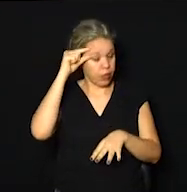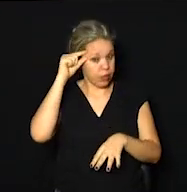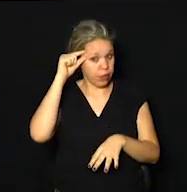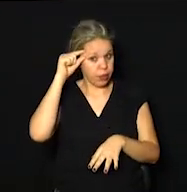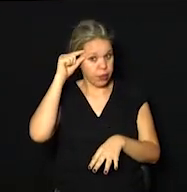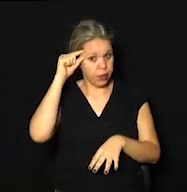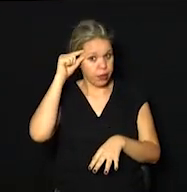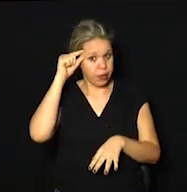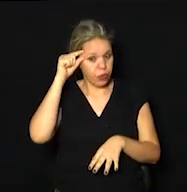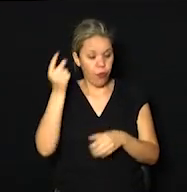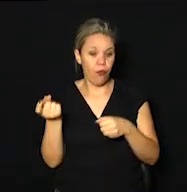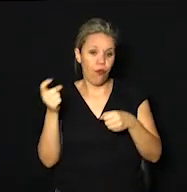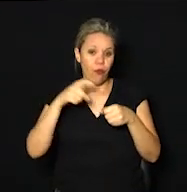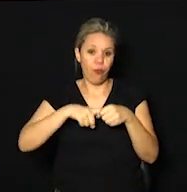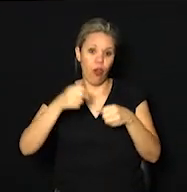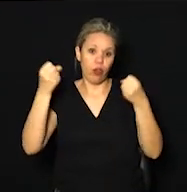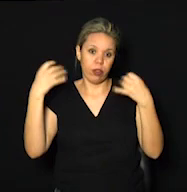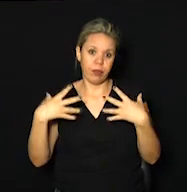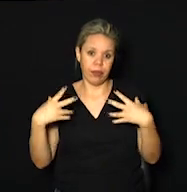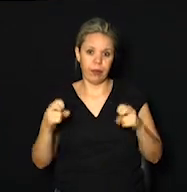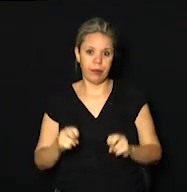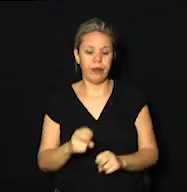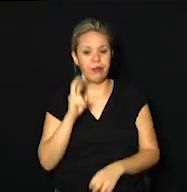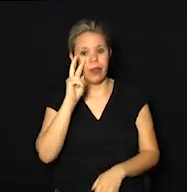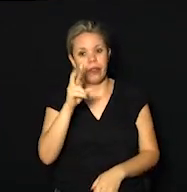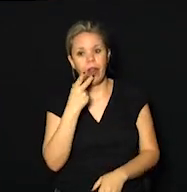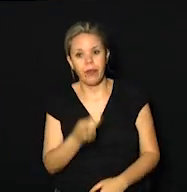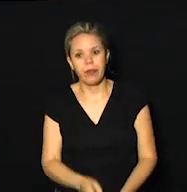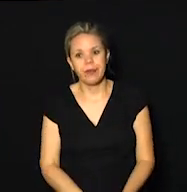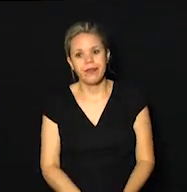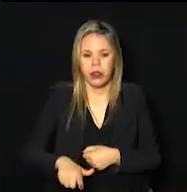Donizete voltou a esse assunto. Vamos ver o que ele falou.